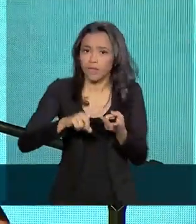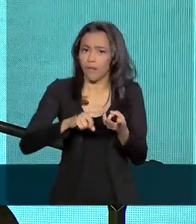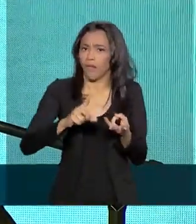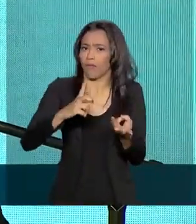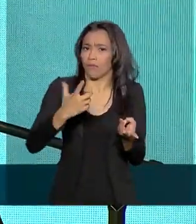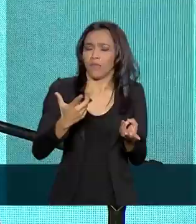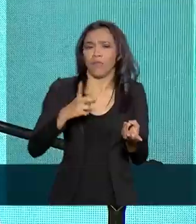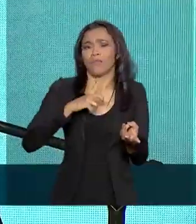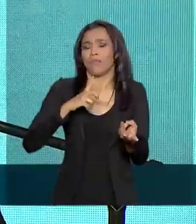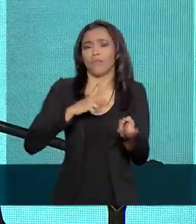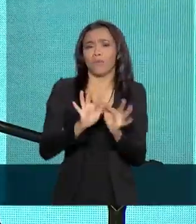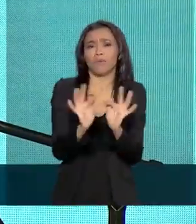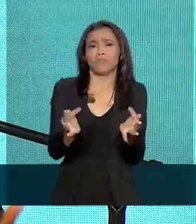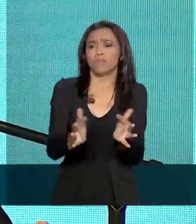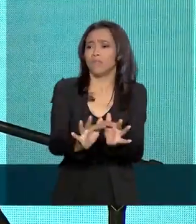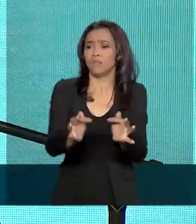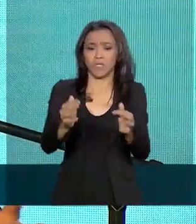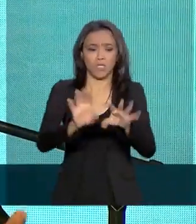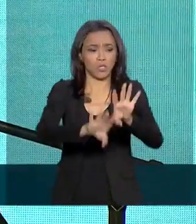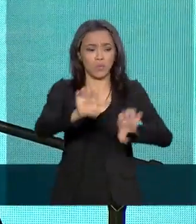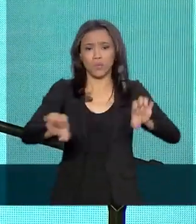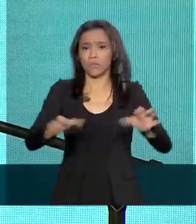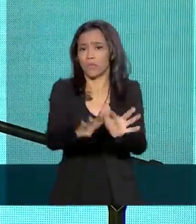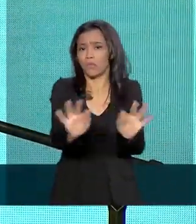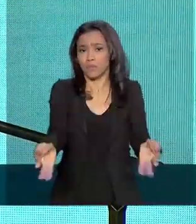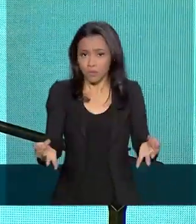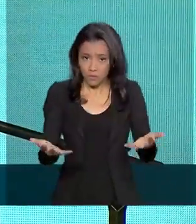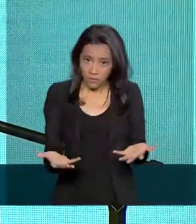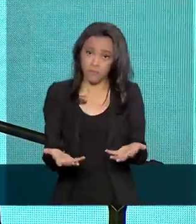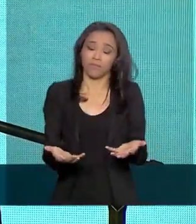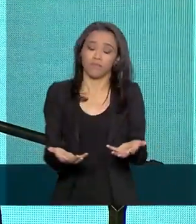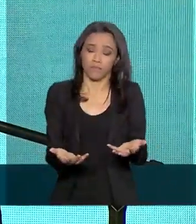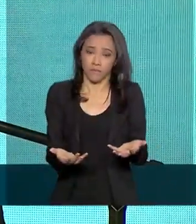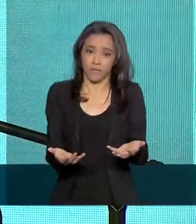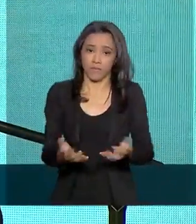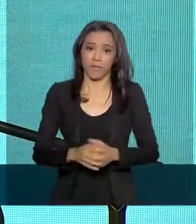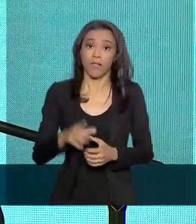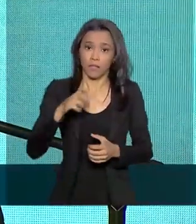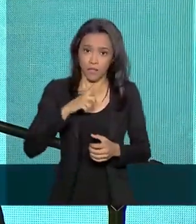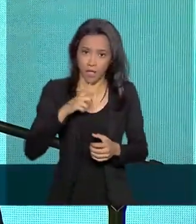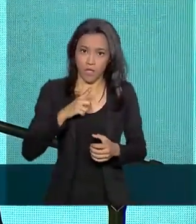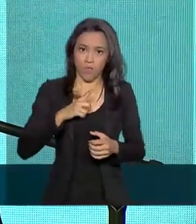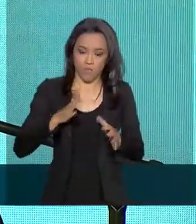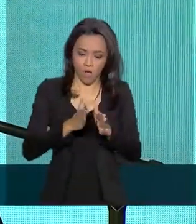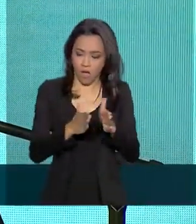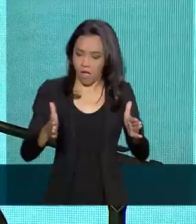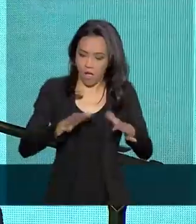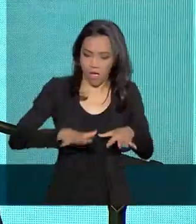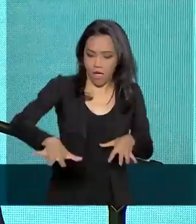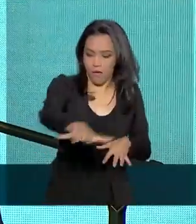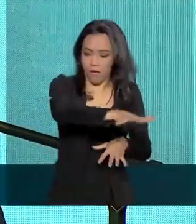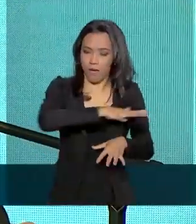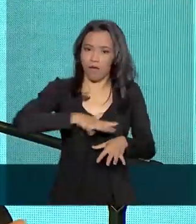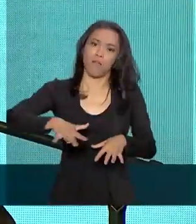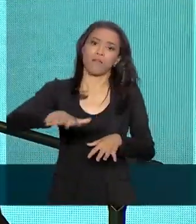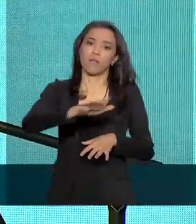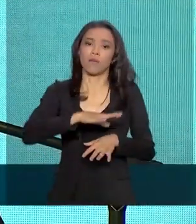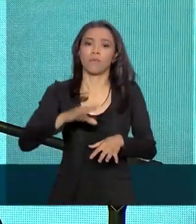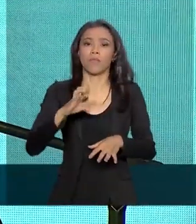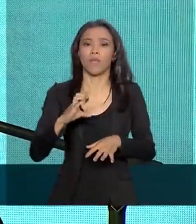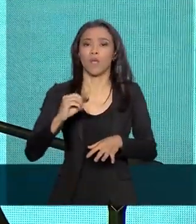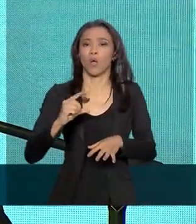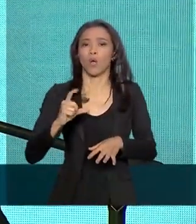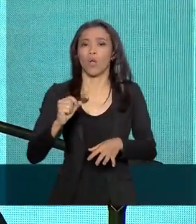Tem lá uma área demarcada como a Estação Ecológica, por decreto. E, acredite, eu confesso que não